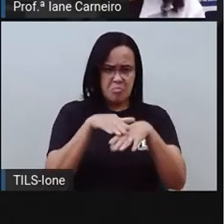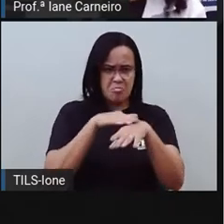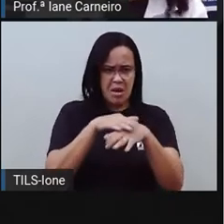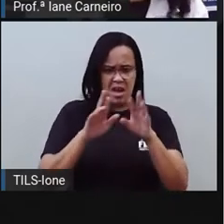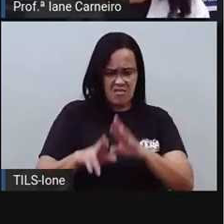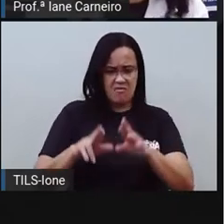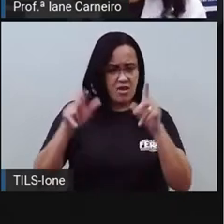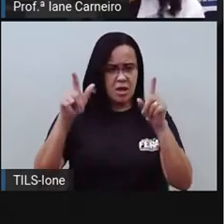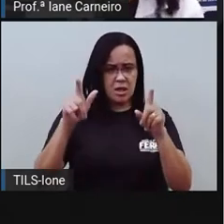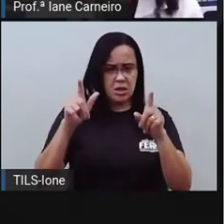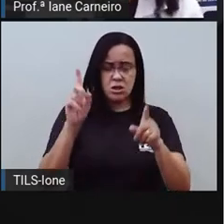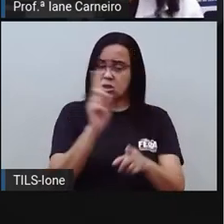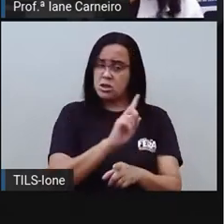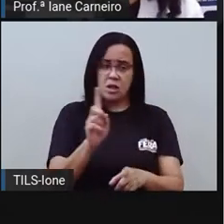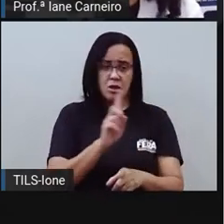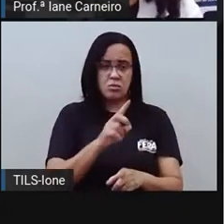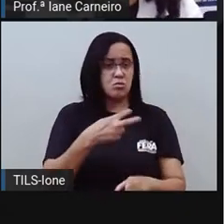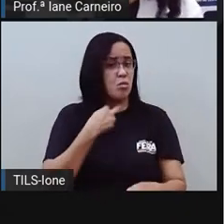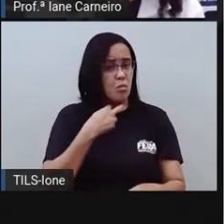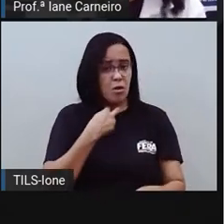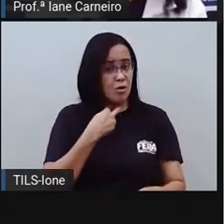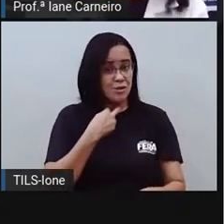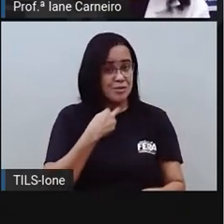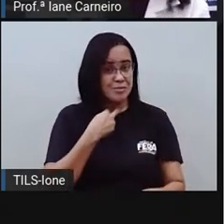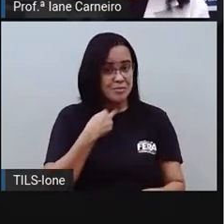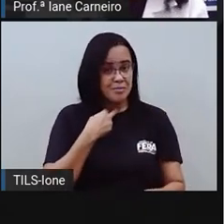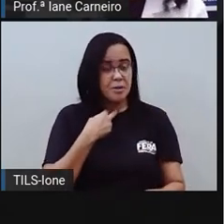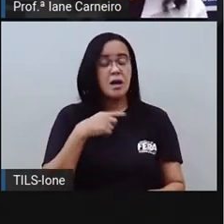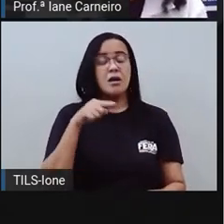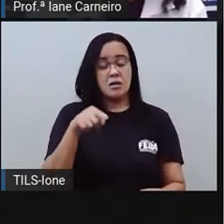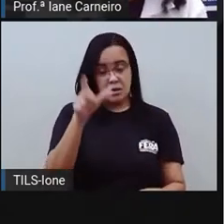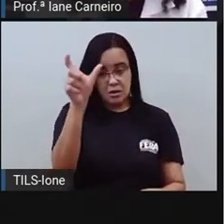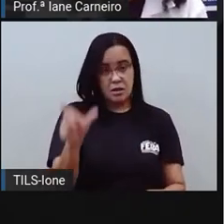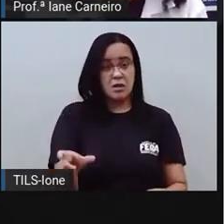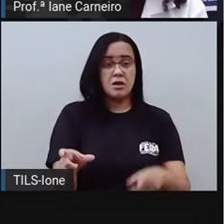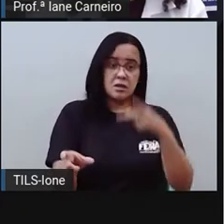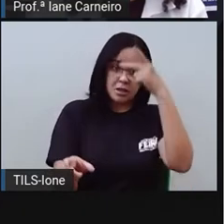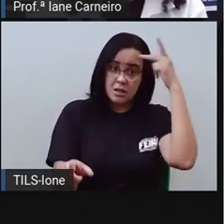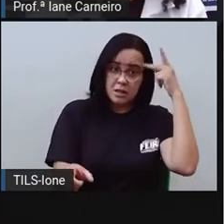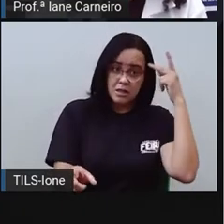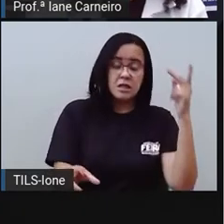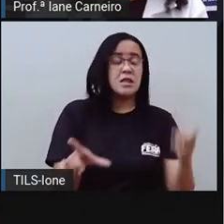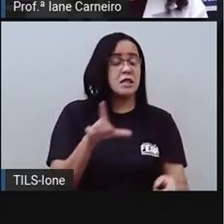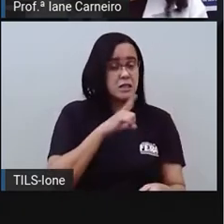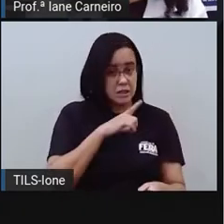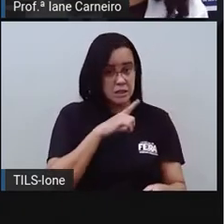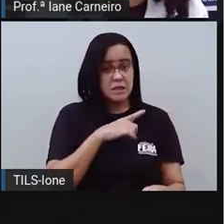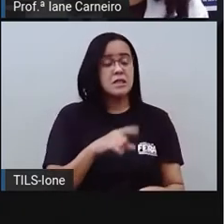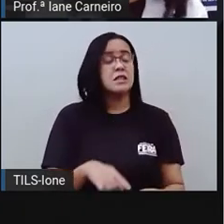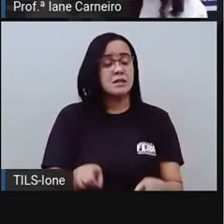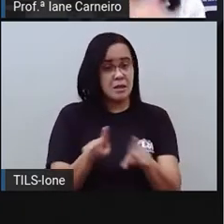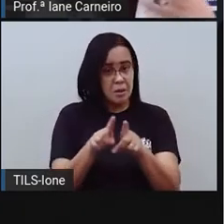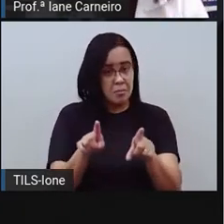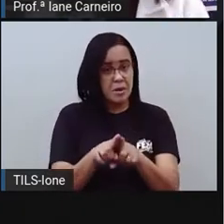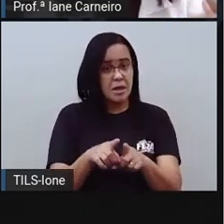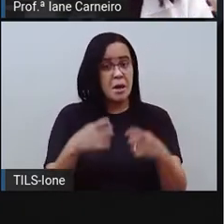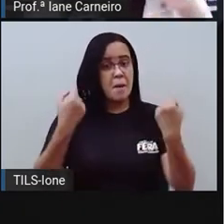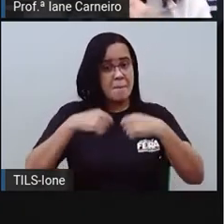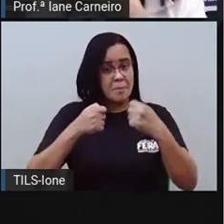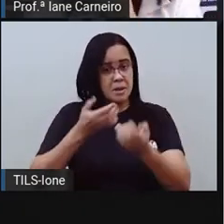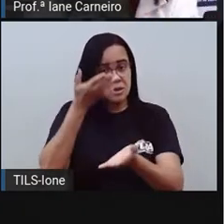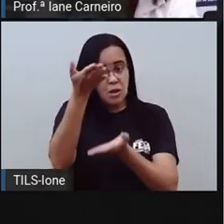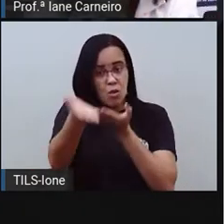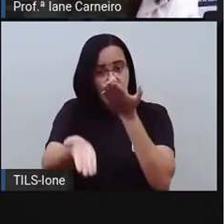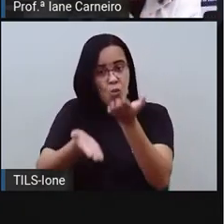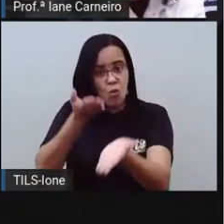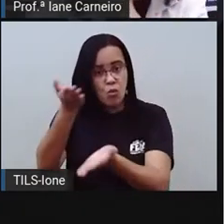pode ser destratado por causa da sua cor da pele, né? E a gente precisa cuidar da vida das pessoas independente da cor